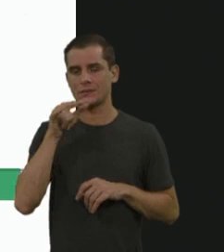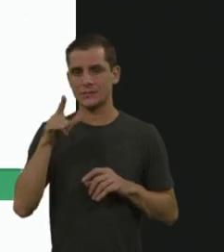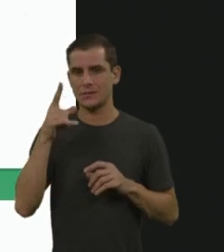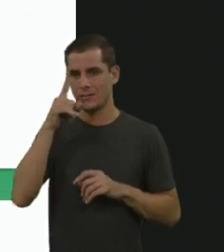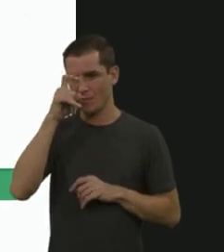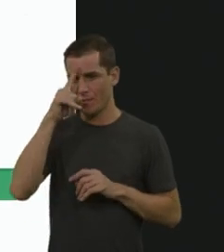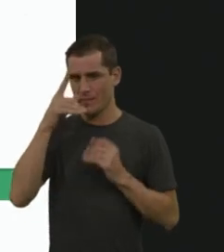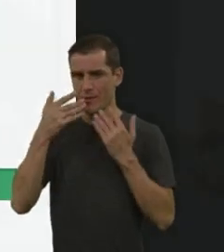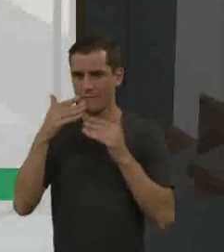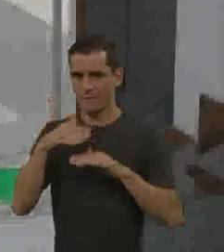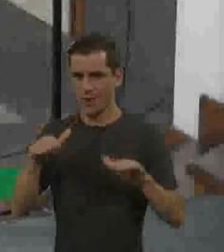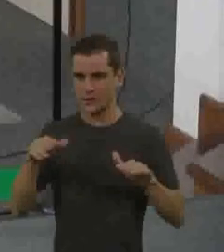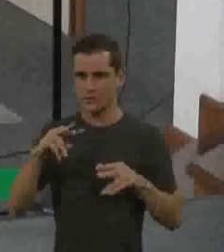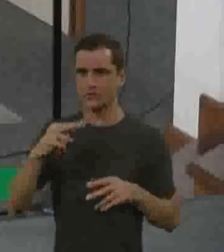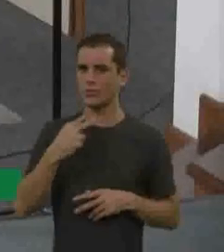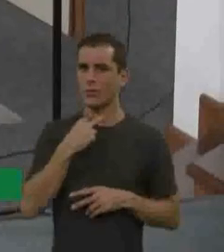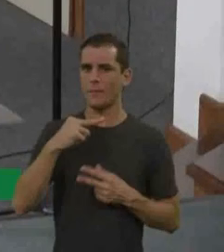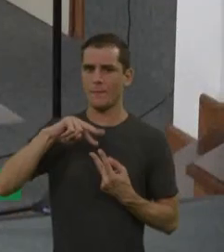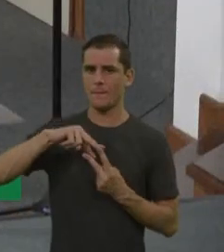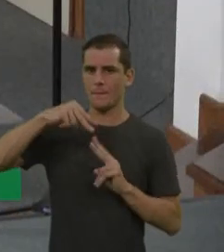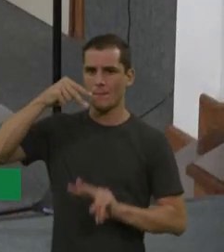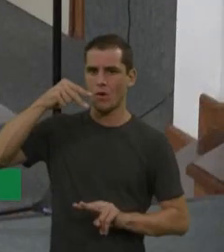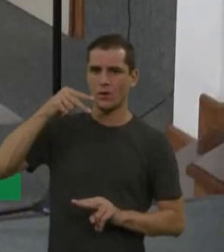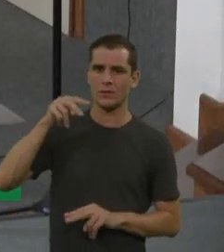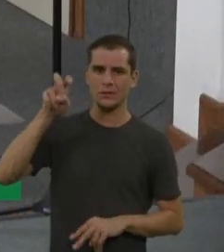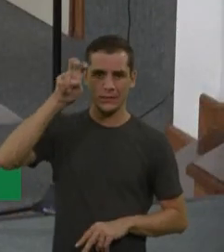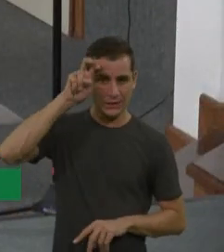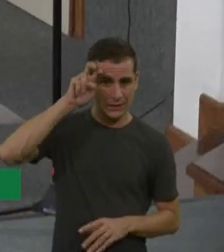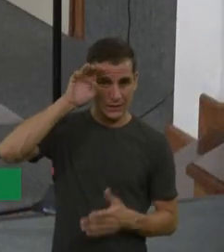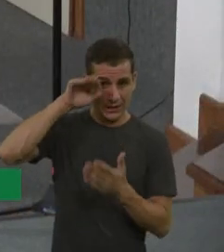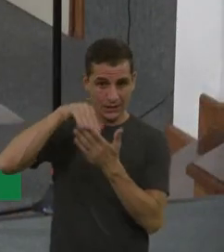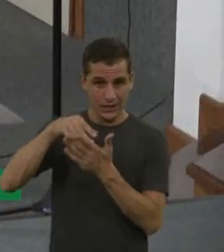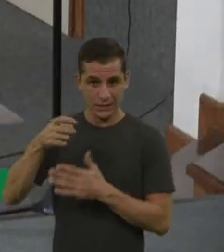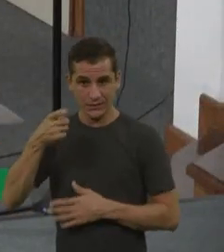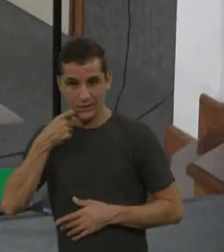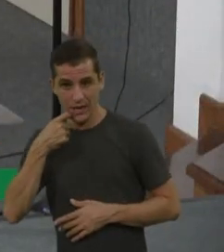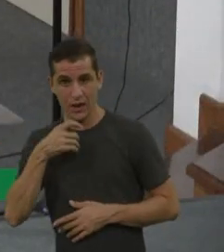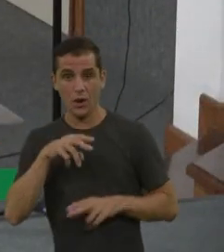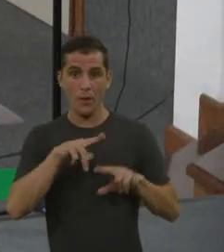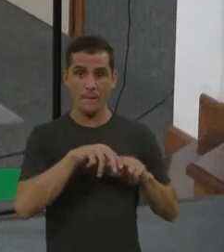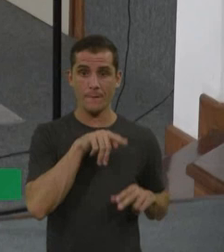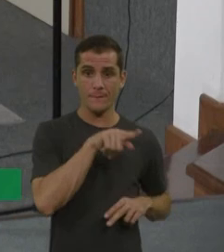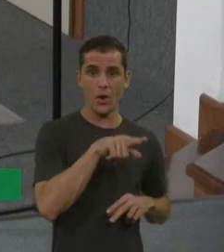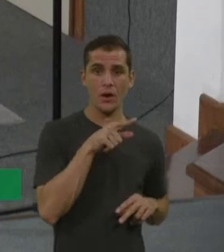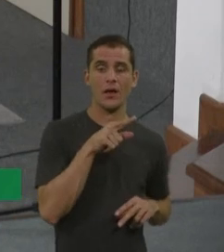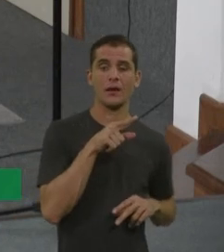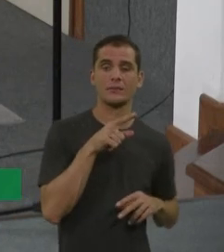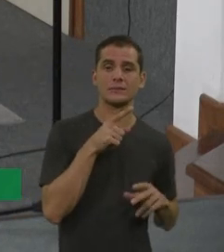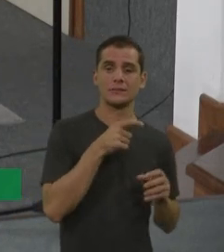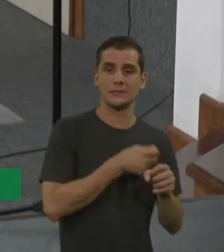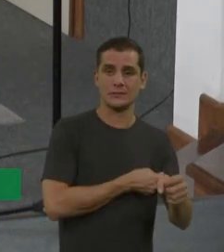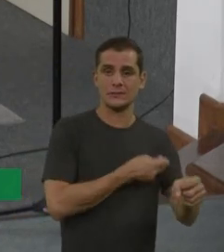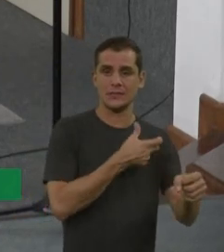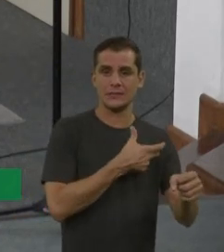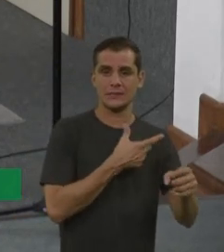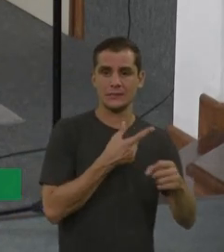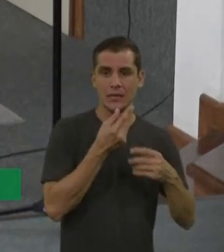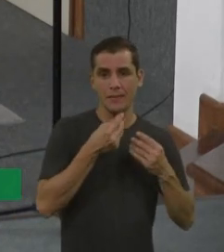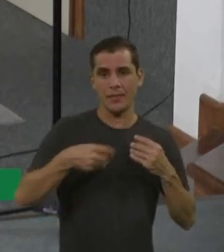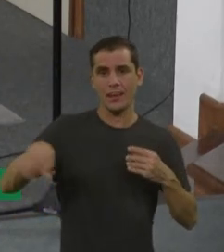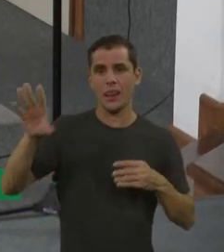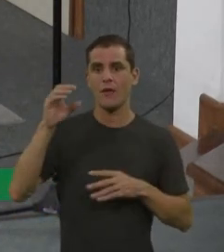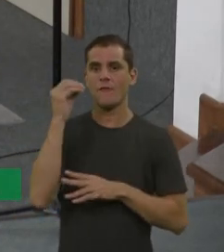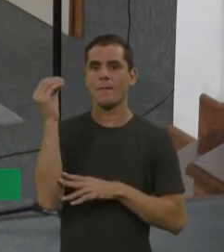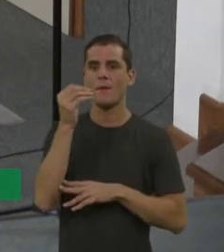metabólica. Por quê? Porque os exames são enviados pra Porto Alegre na quarta-feira. Então, se a criança não vem nem na segunda nem na terça, a gente já não consegue